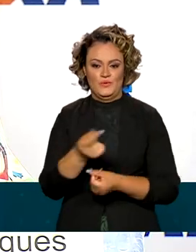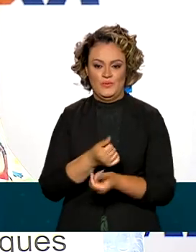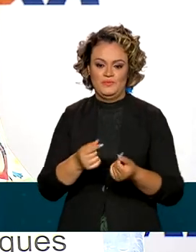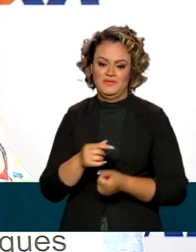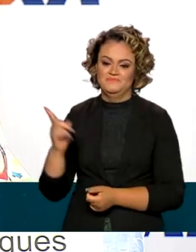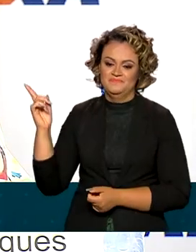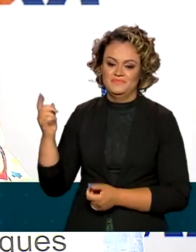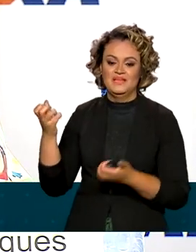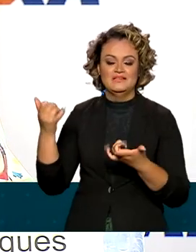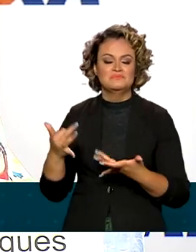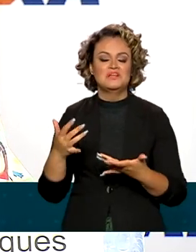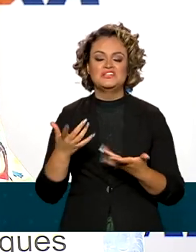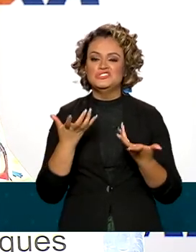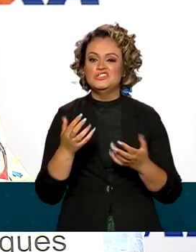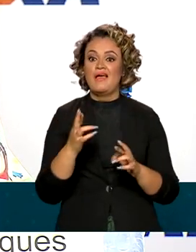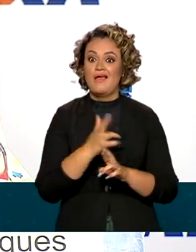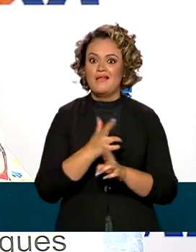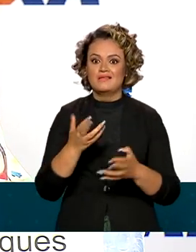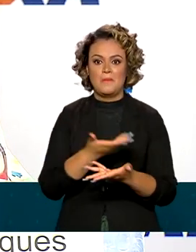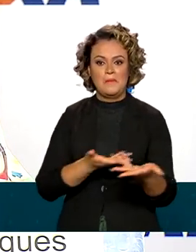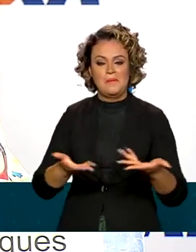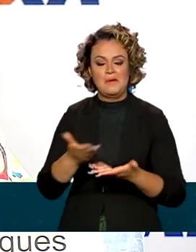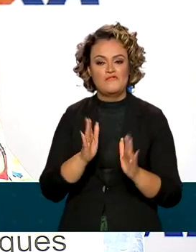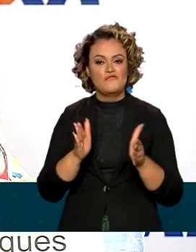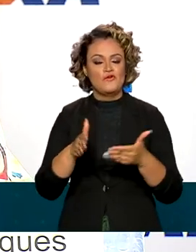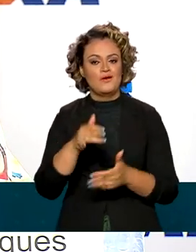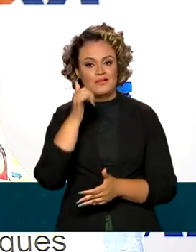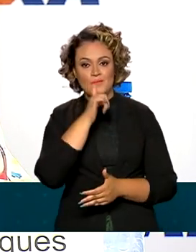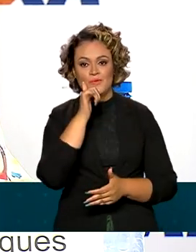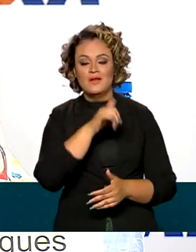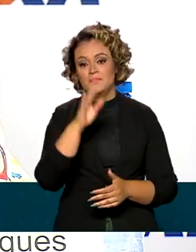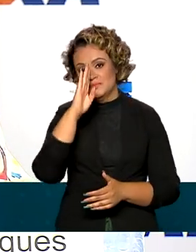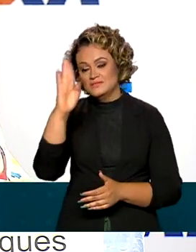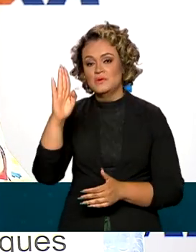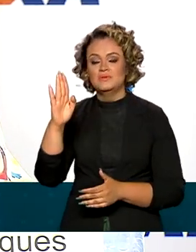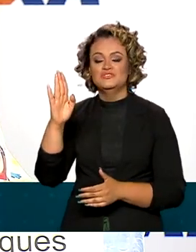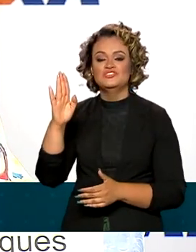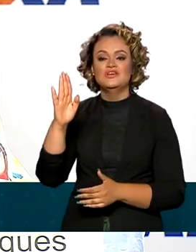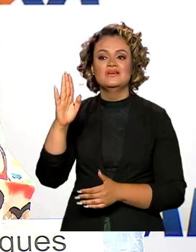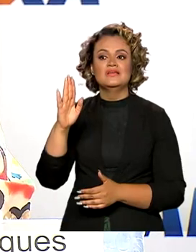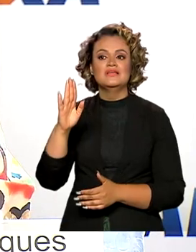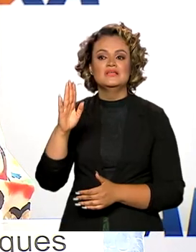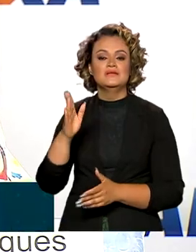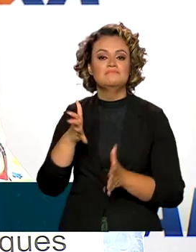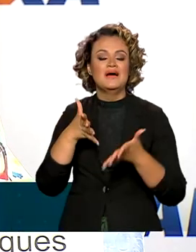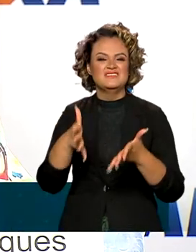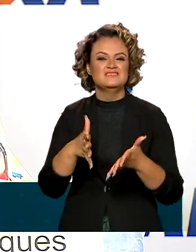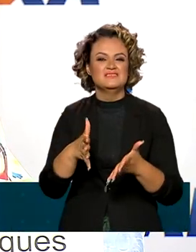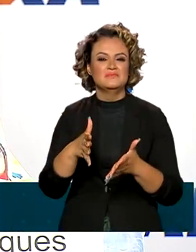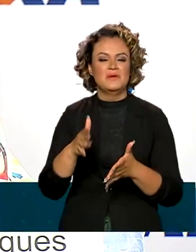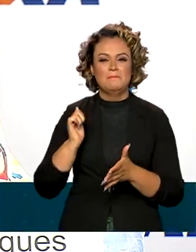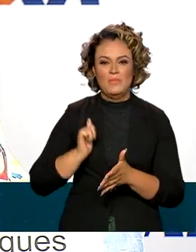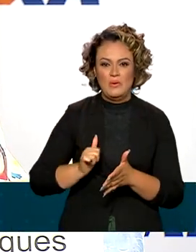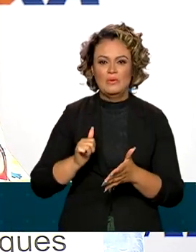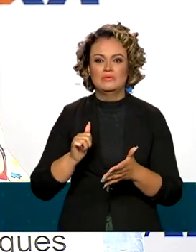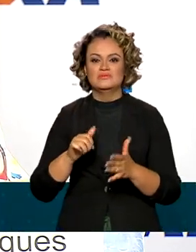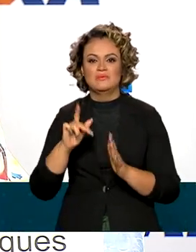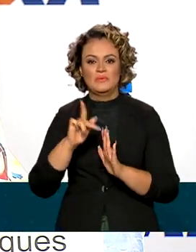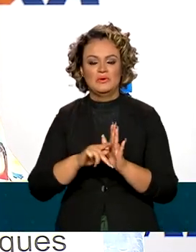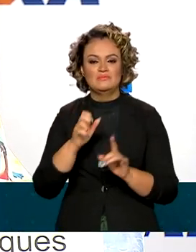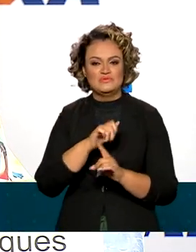relacionamento permanente, enfocada em mulheres, principalmente beneficiárias de programas sociais, para que a gente dê